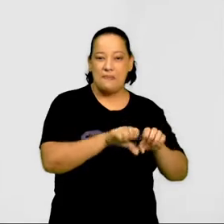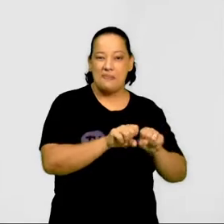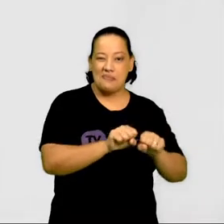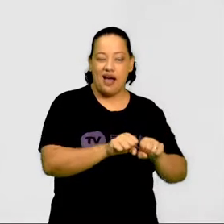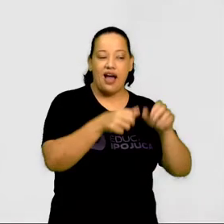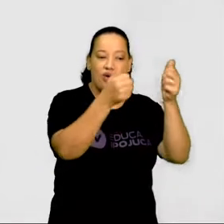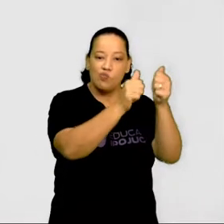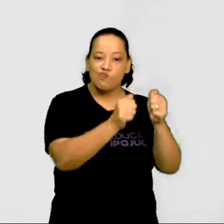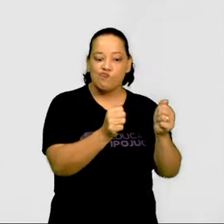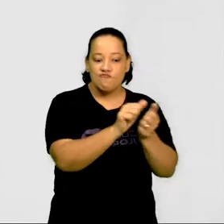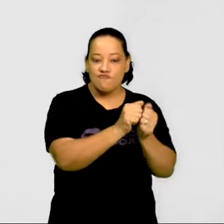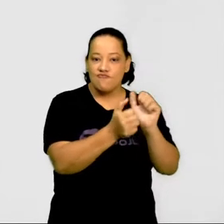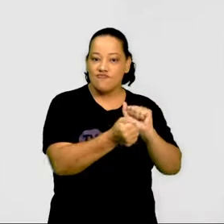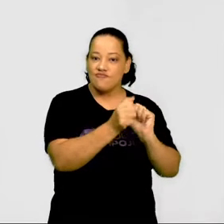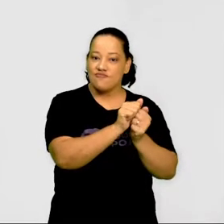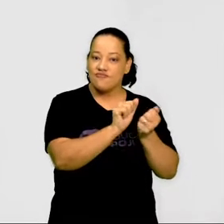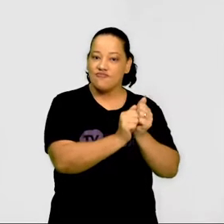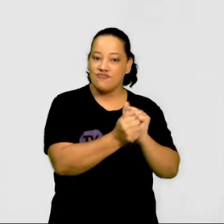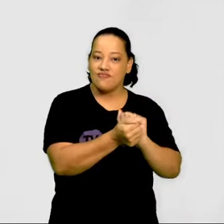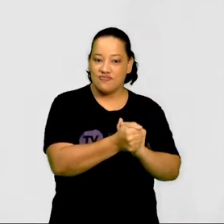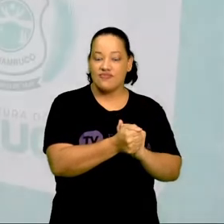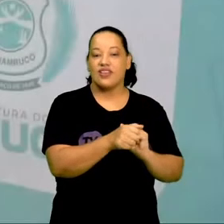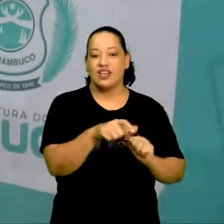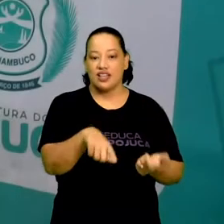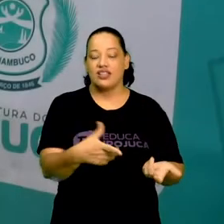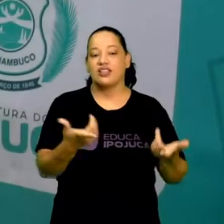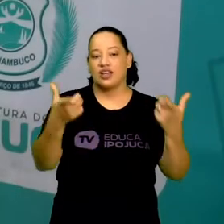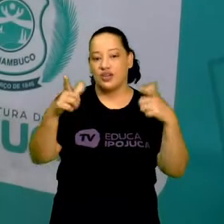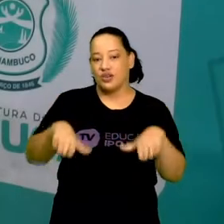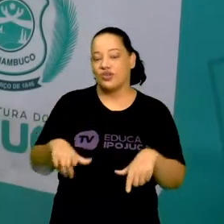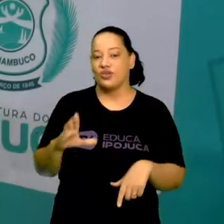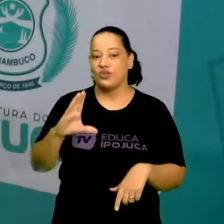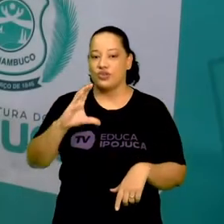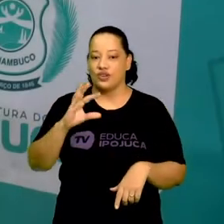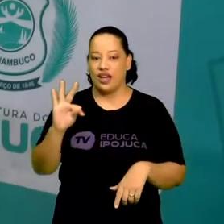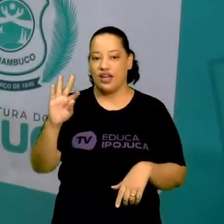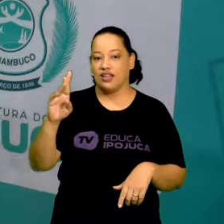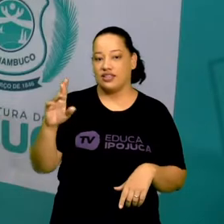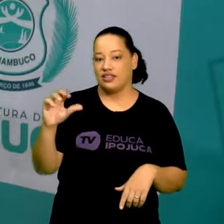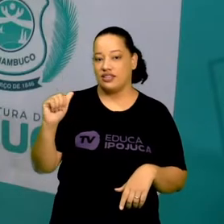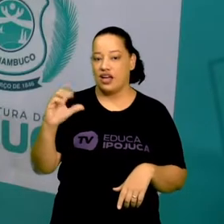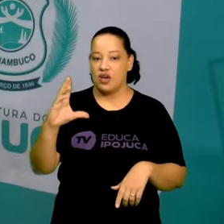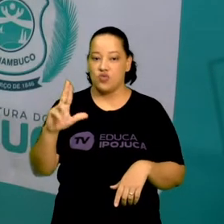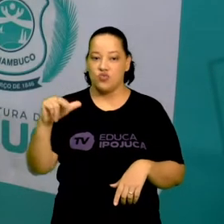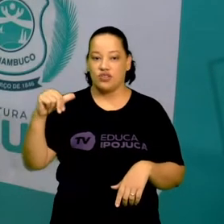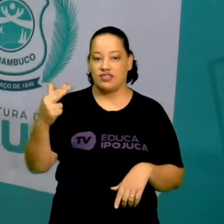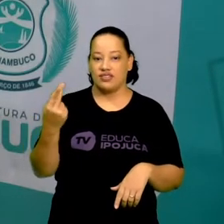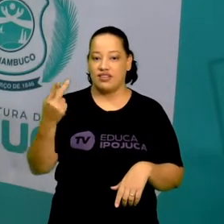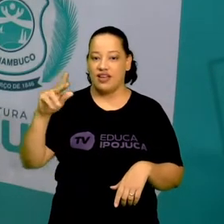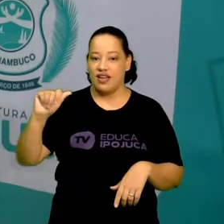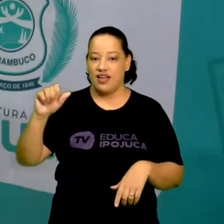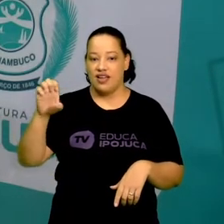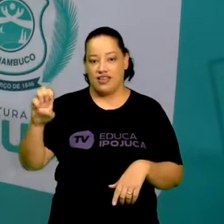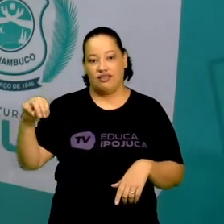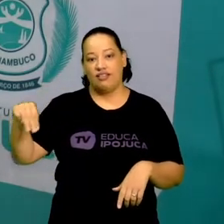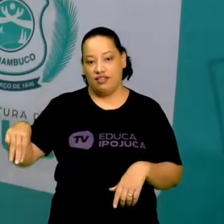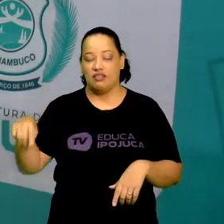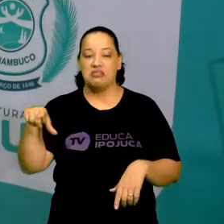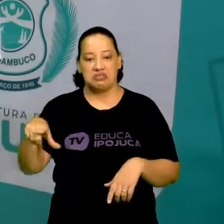presente no município próximo aqui, Tracunhaém, onde tem essa cultura do fazer as esculturas com o barro.